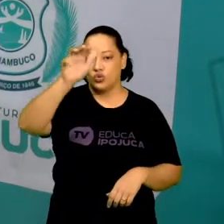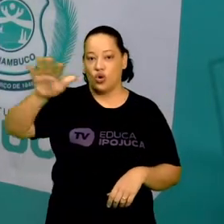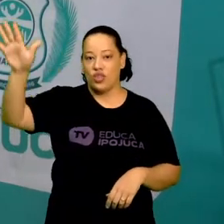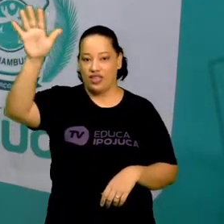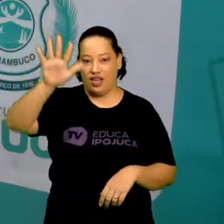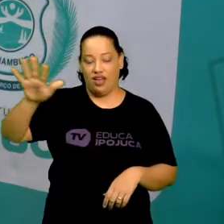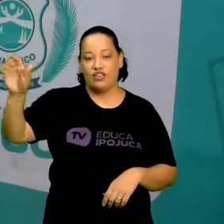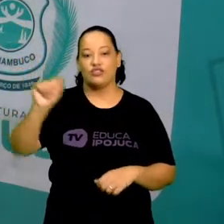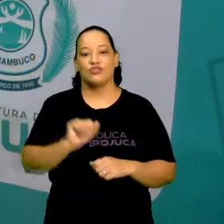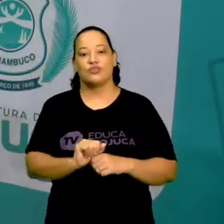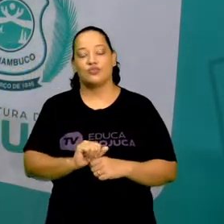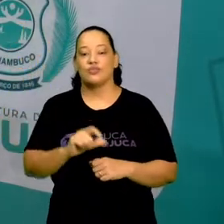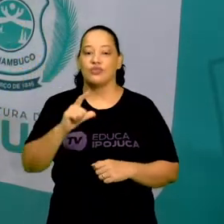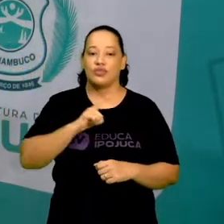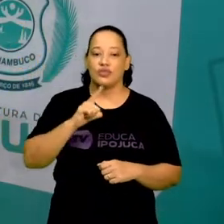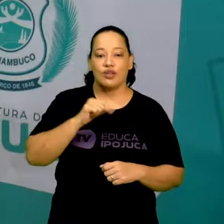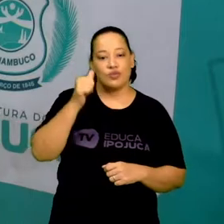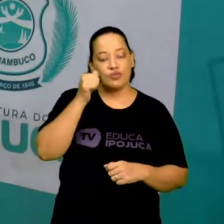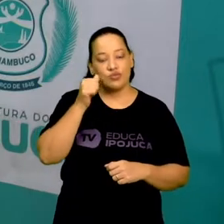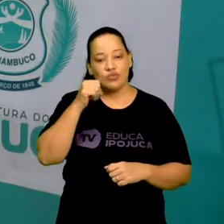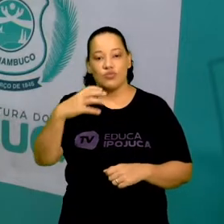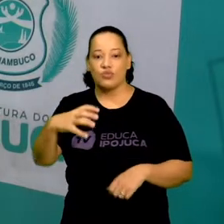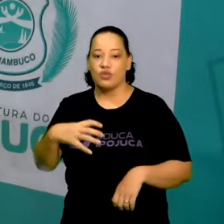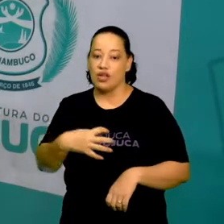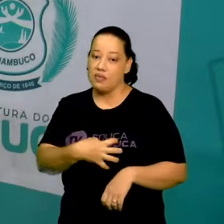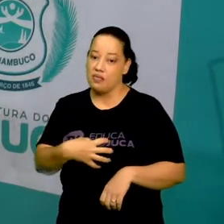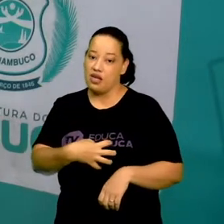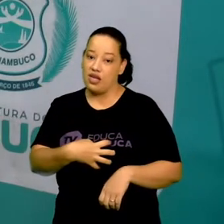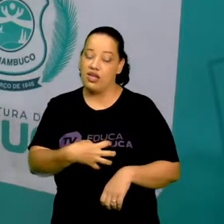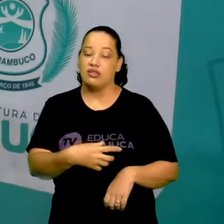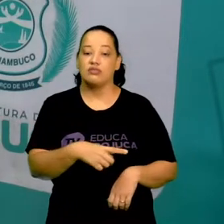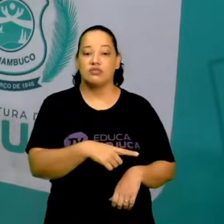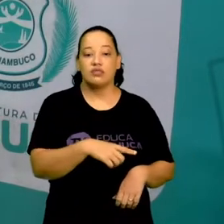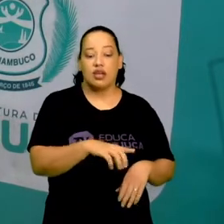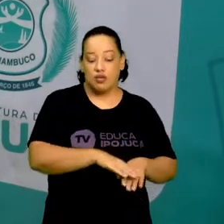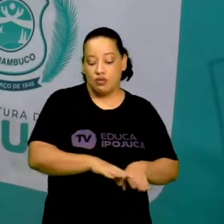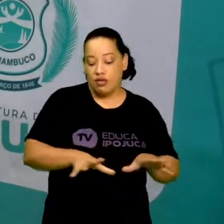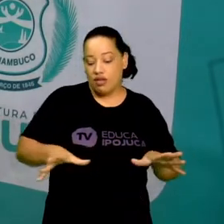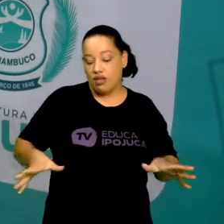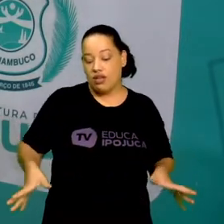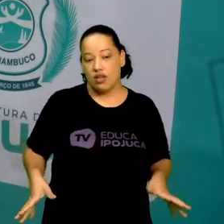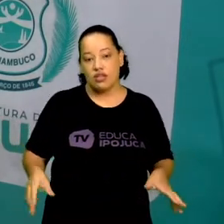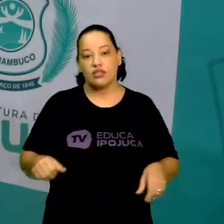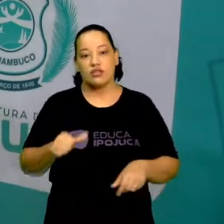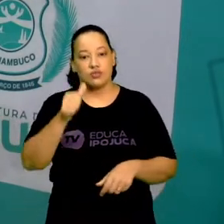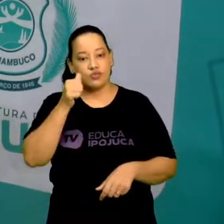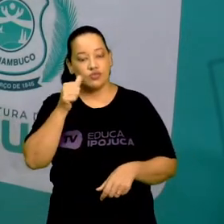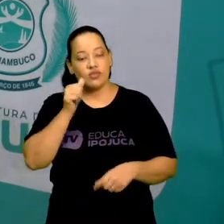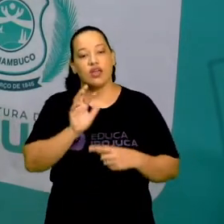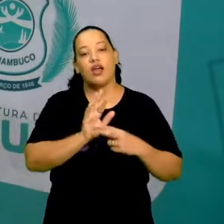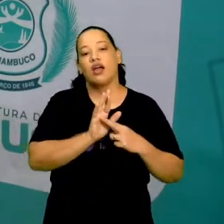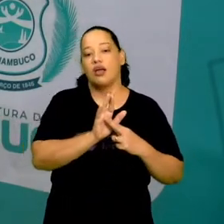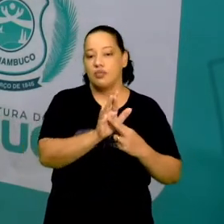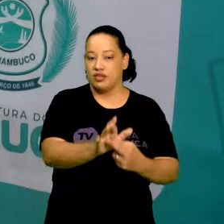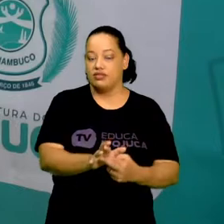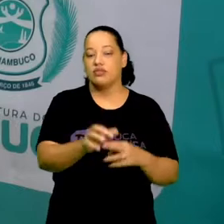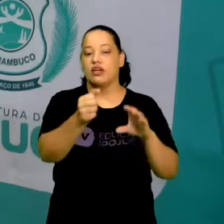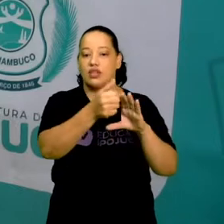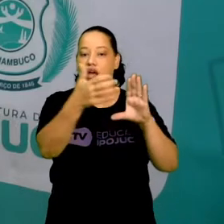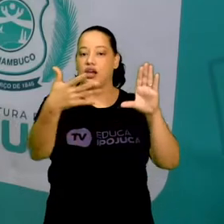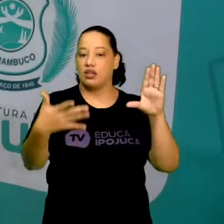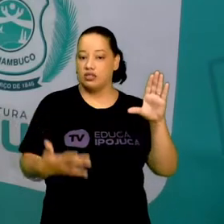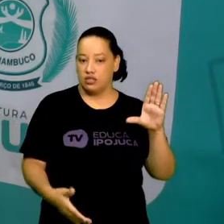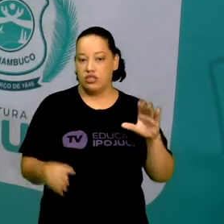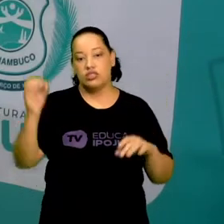Lá, as baianas, nessa obra de arte aí, nessa pintura, também representando essa característica